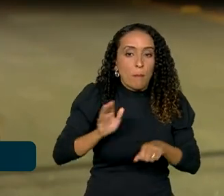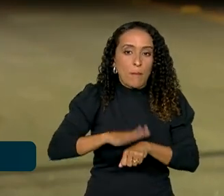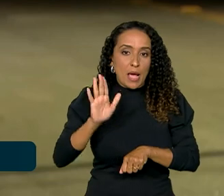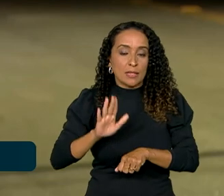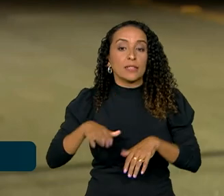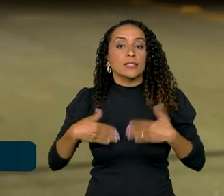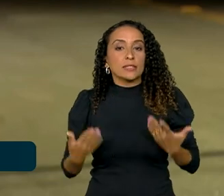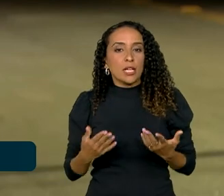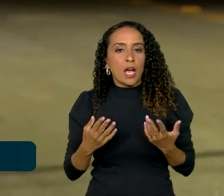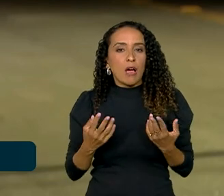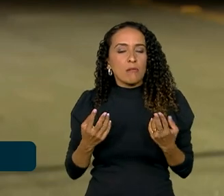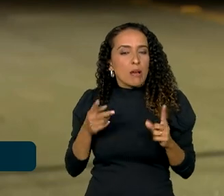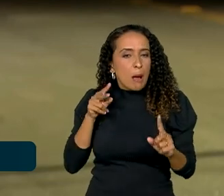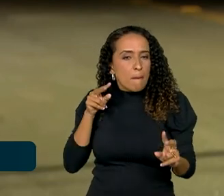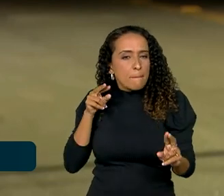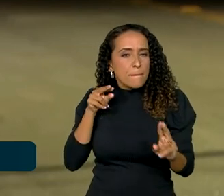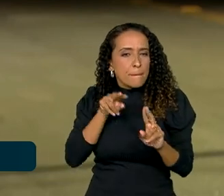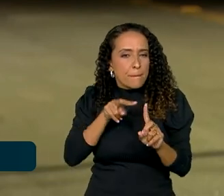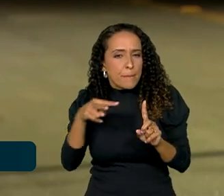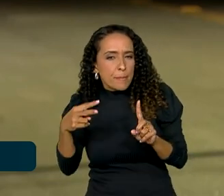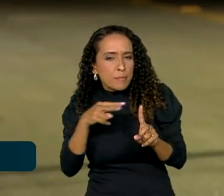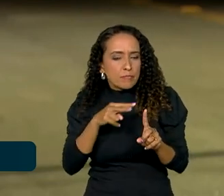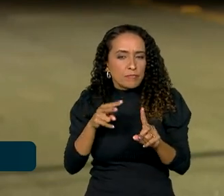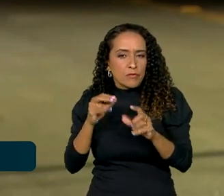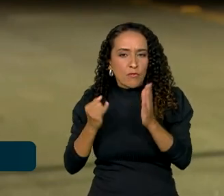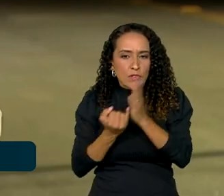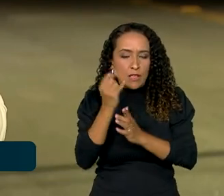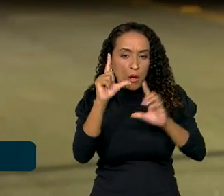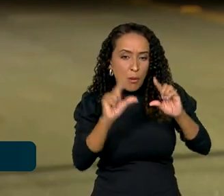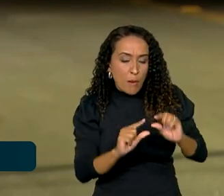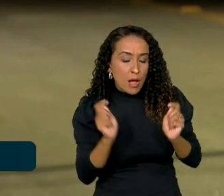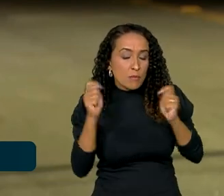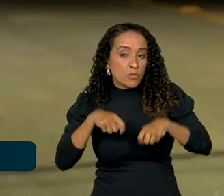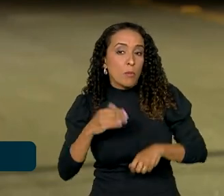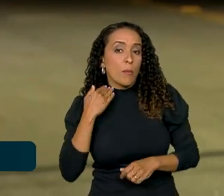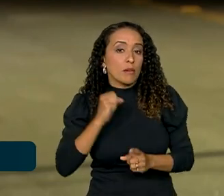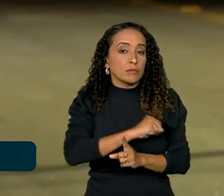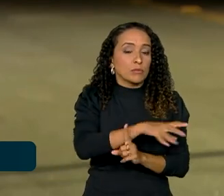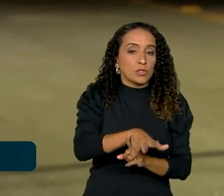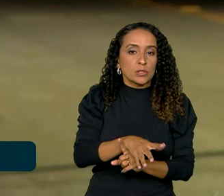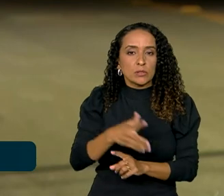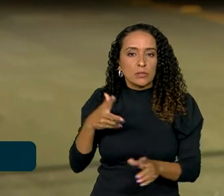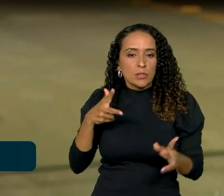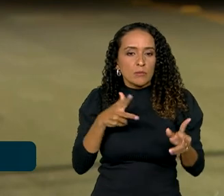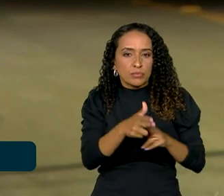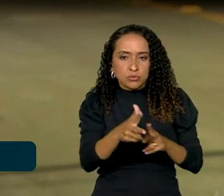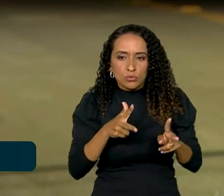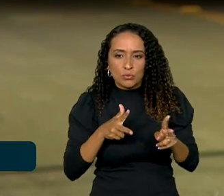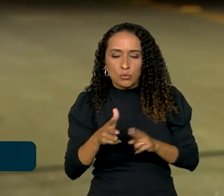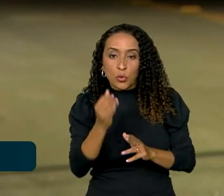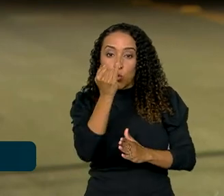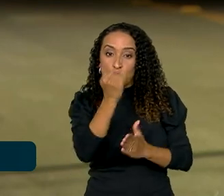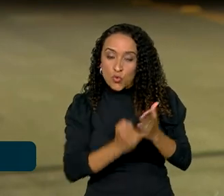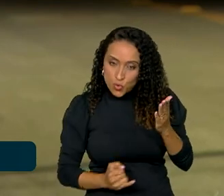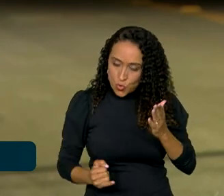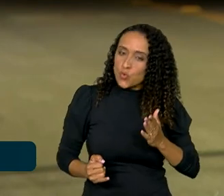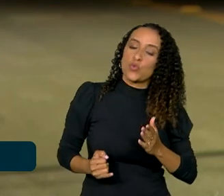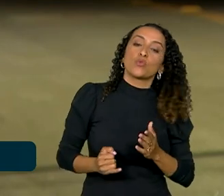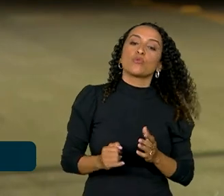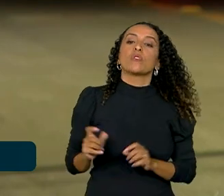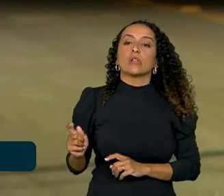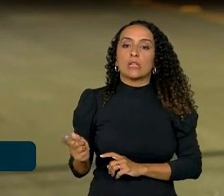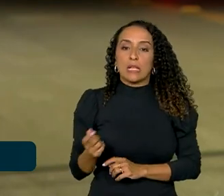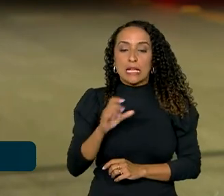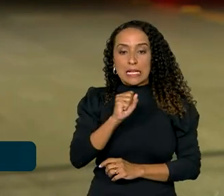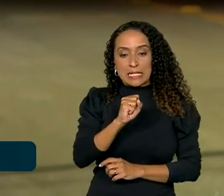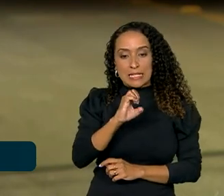então essa perspectiva de inflação mais baixa permitiria ao Banco Central realizar cortes mais fortes na taxa de juros da economia, a taxa